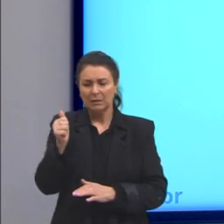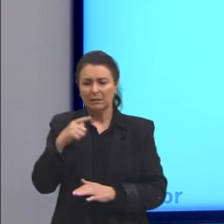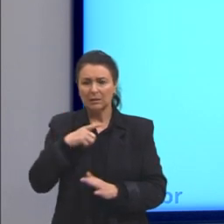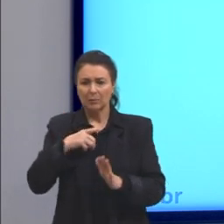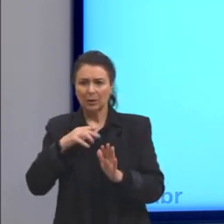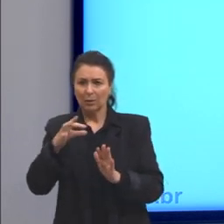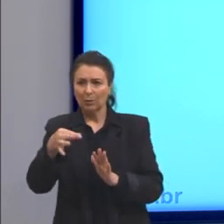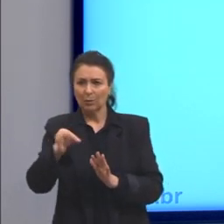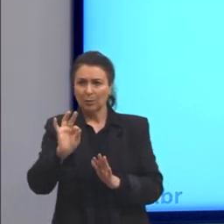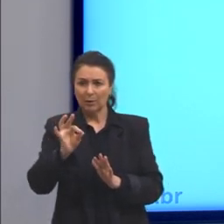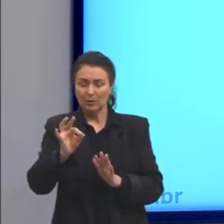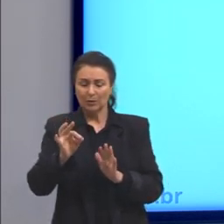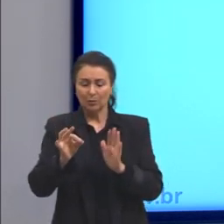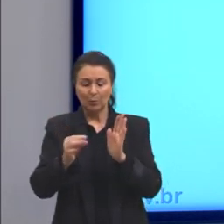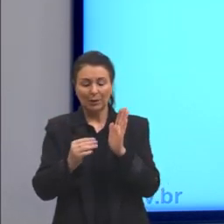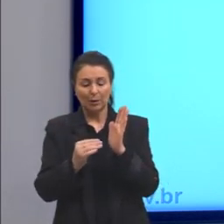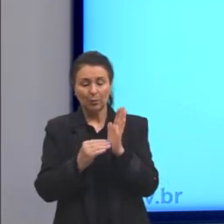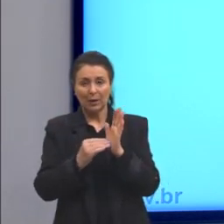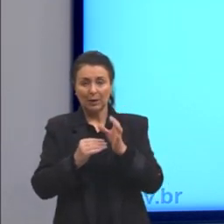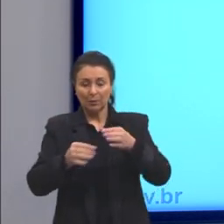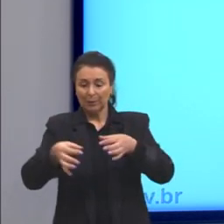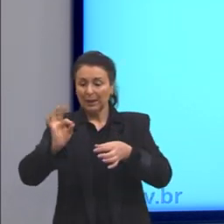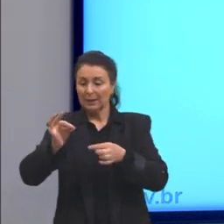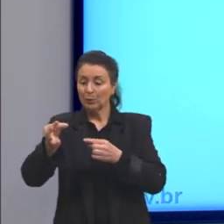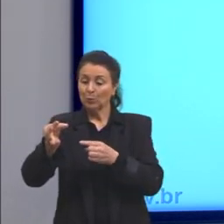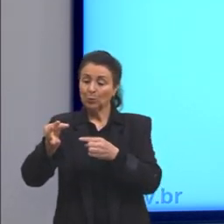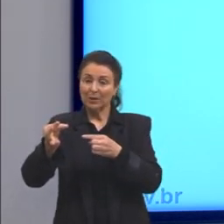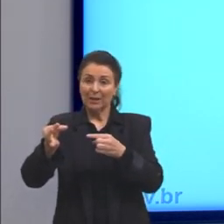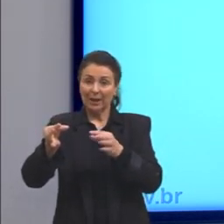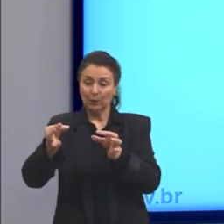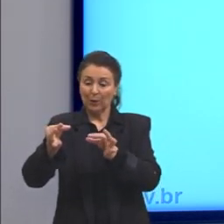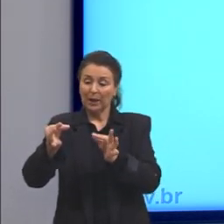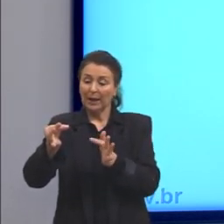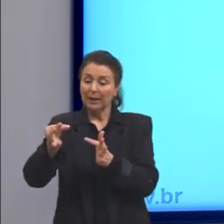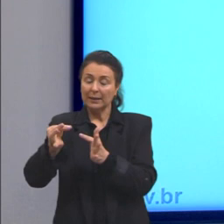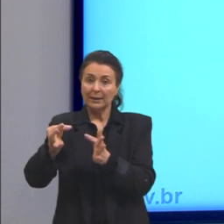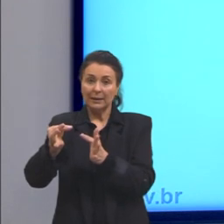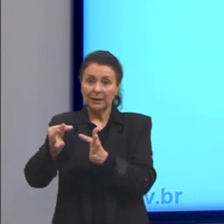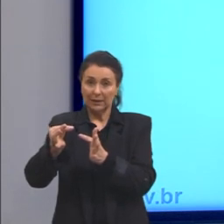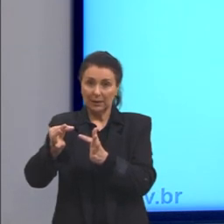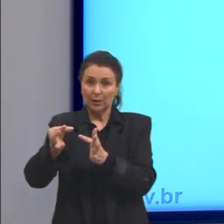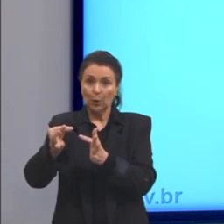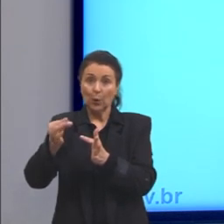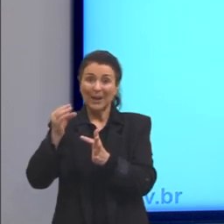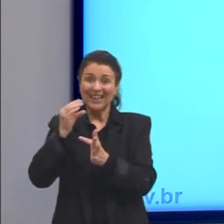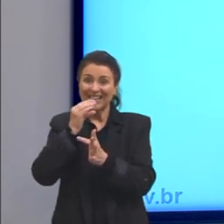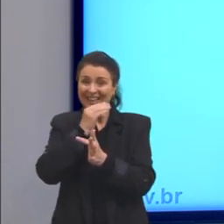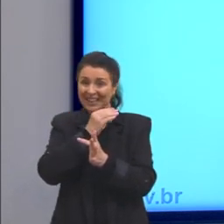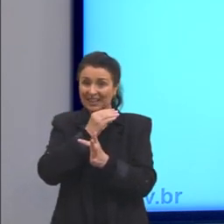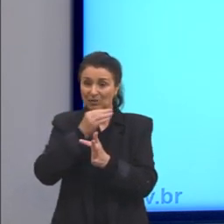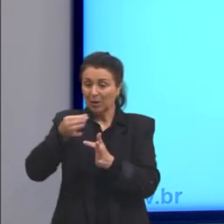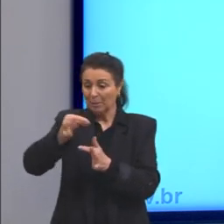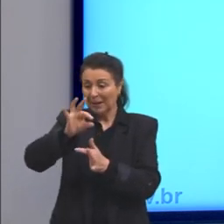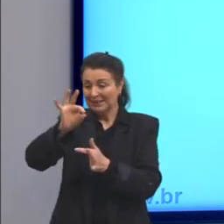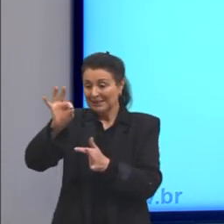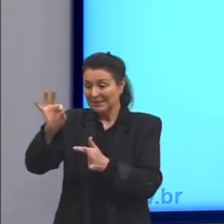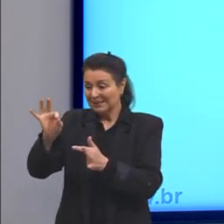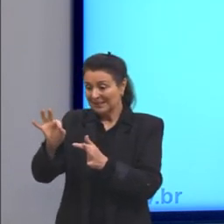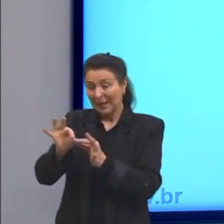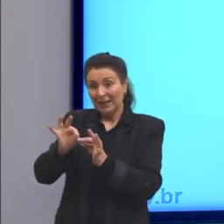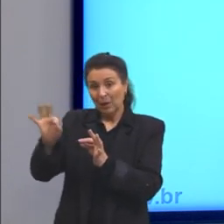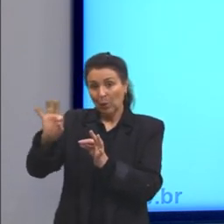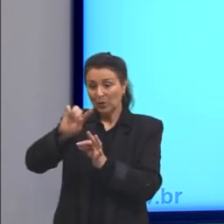mão aqui, onde está o líquido, a gente sente que está quente. Mas, geralmente, aqui, nessa parte, não, porque ela já está um pouco mais